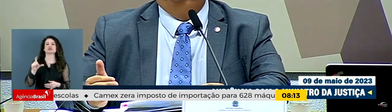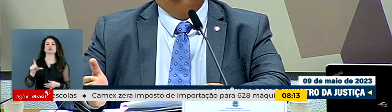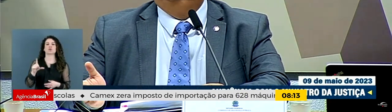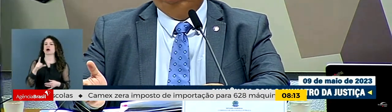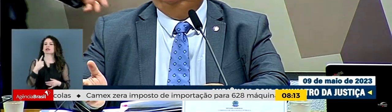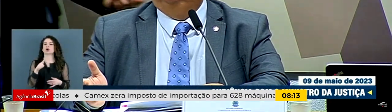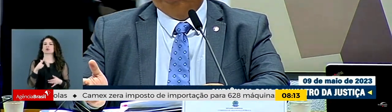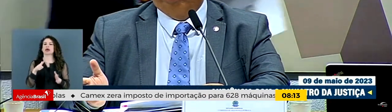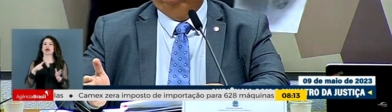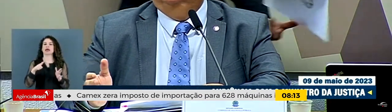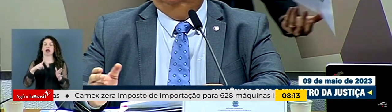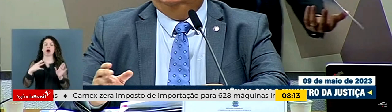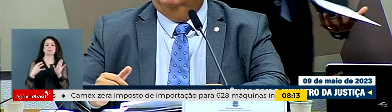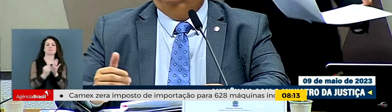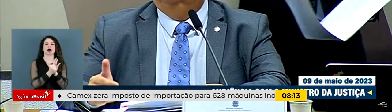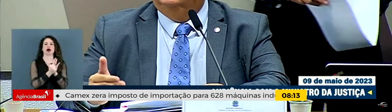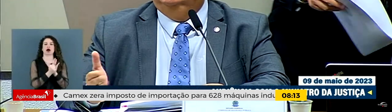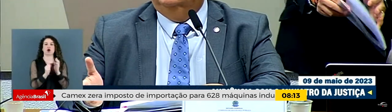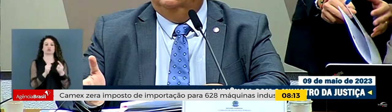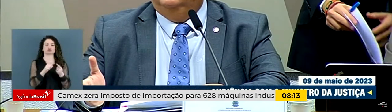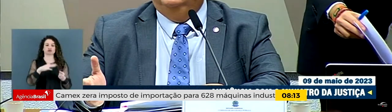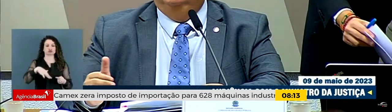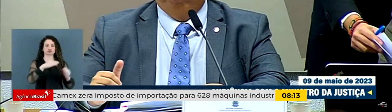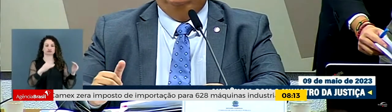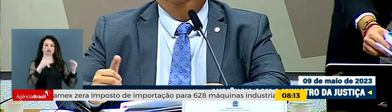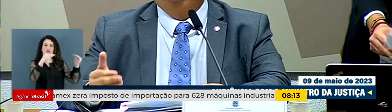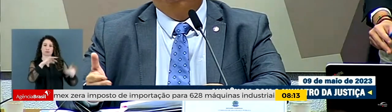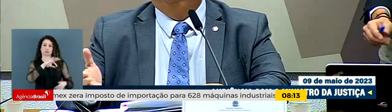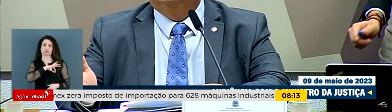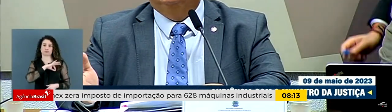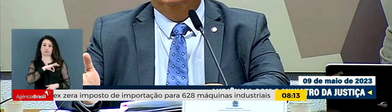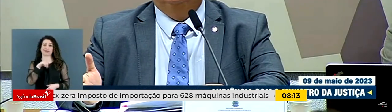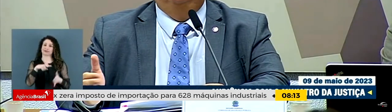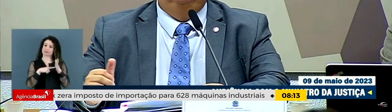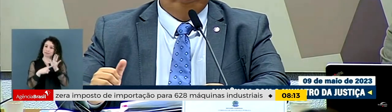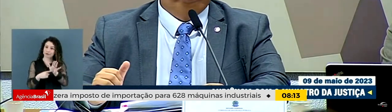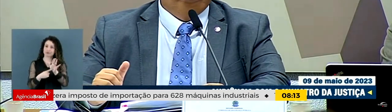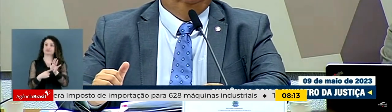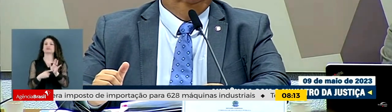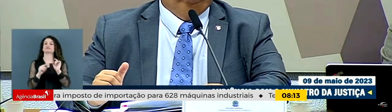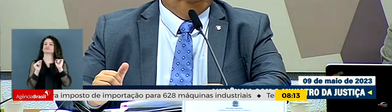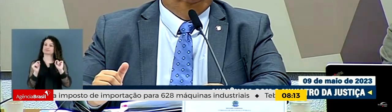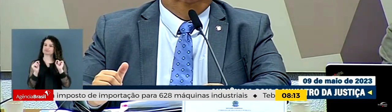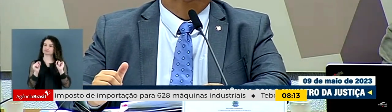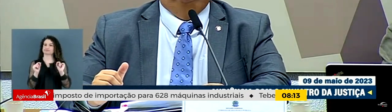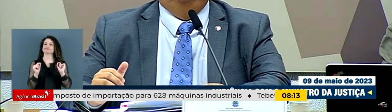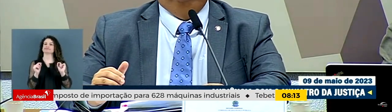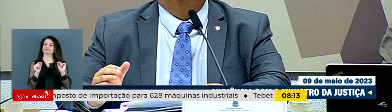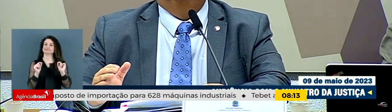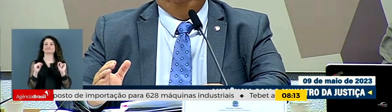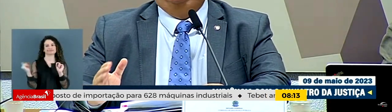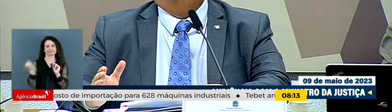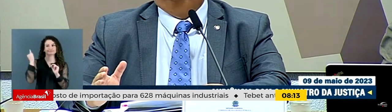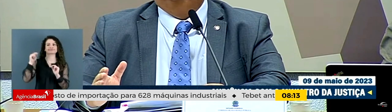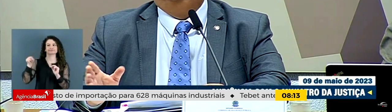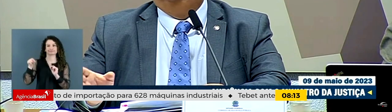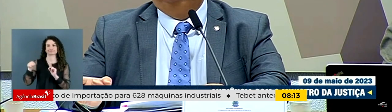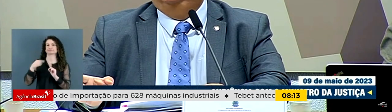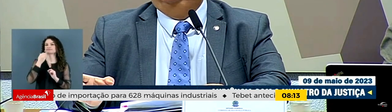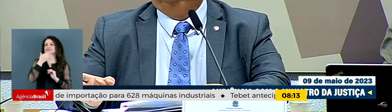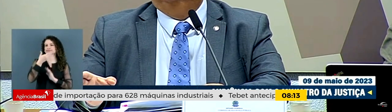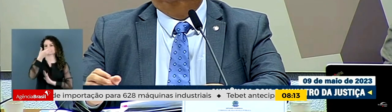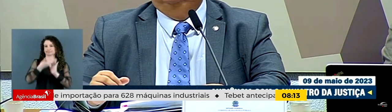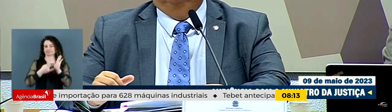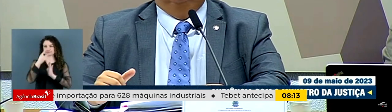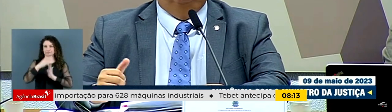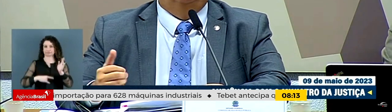policiais. O que mostra, novamente, a relevância dessa medida, porque nós sabemos que armas em mãos